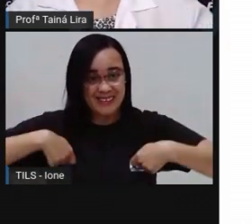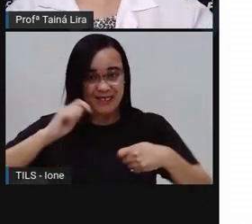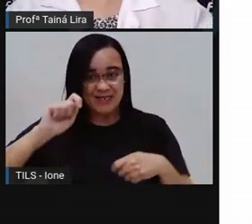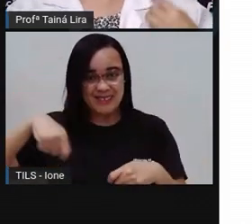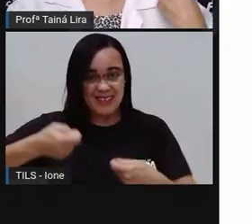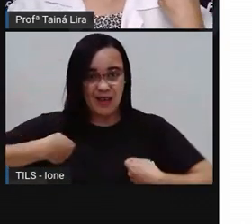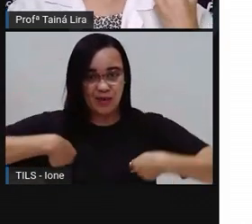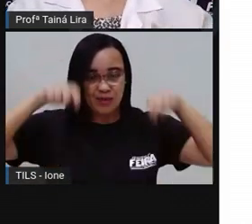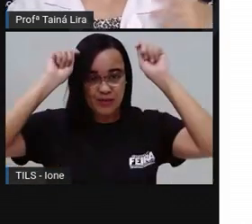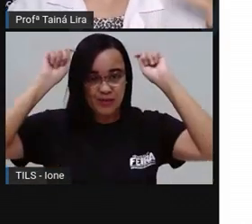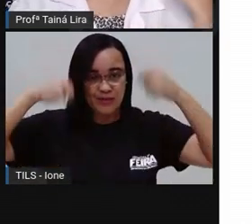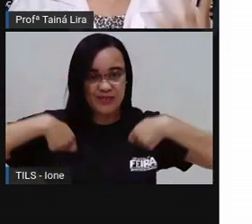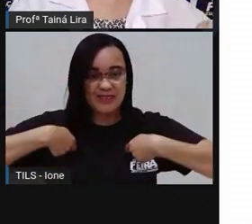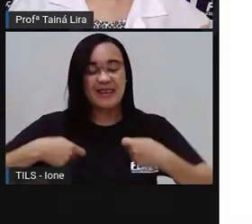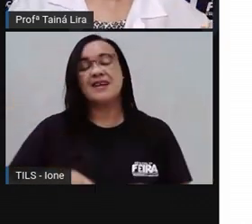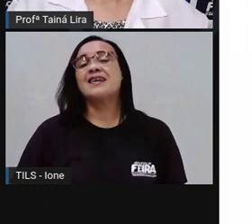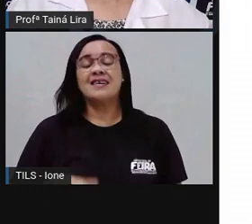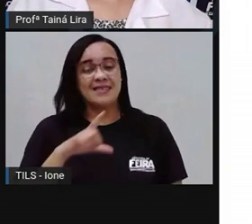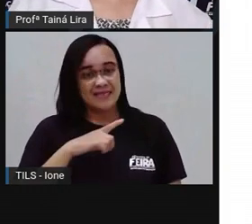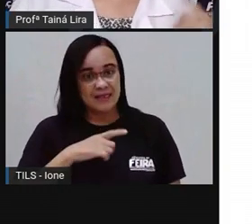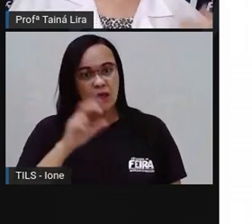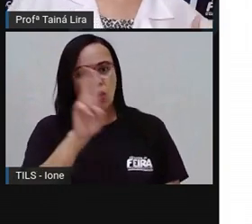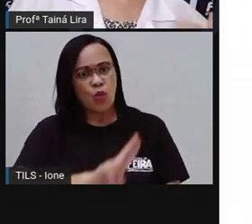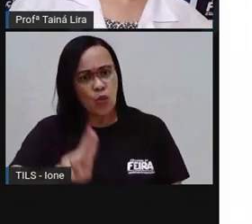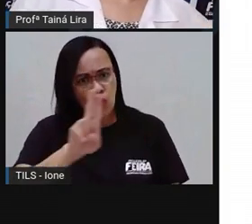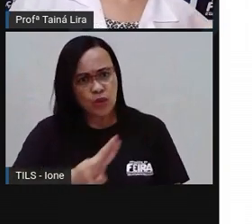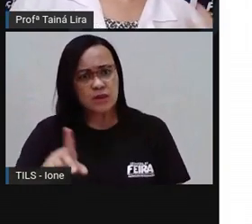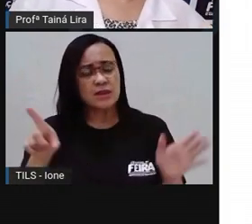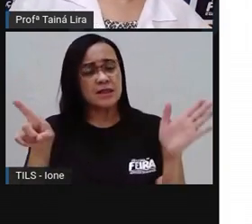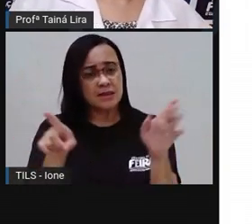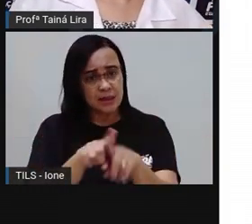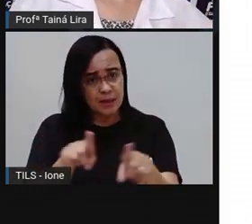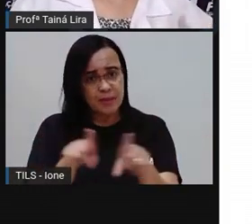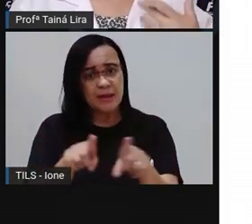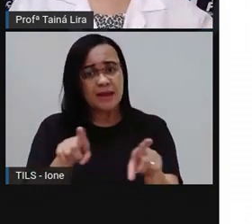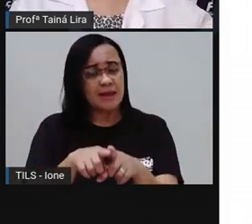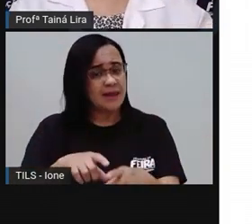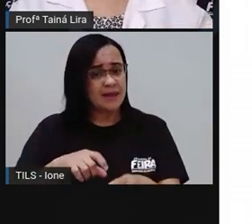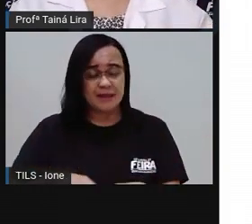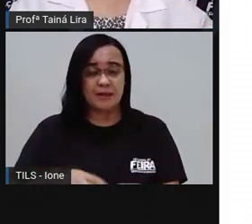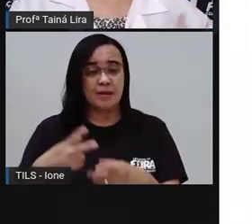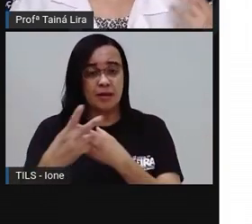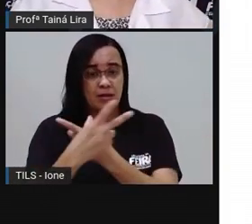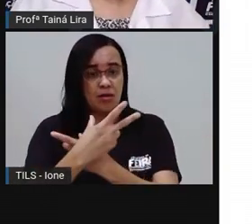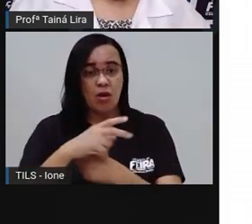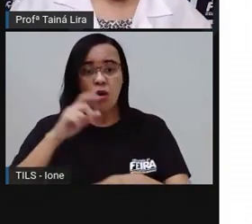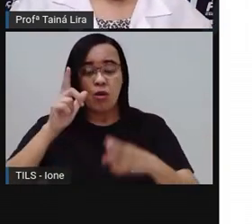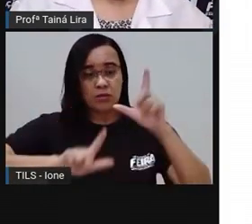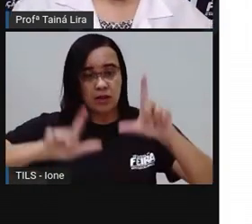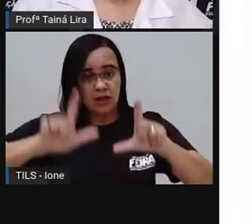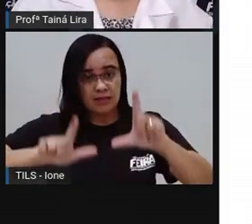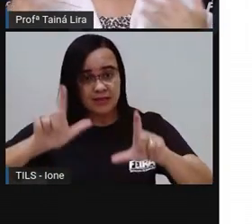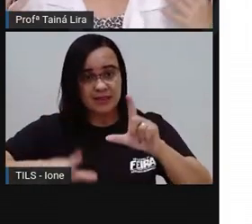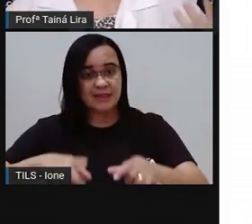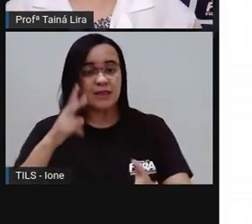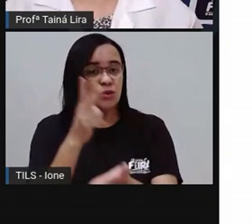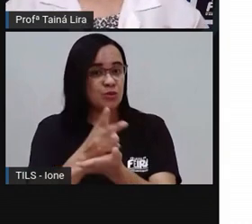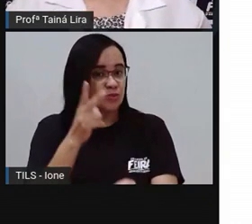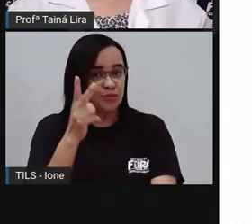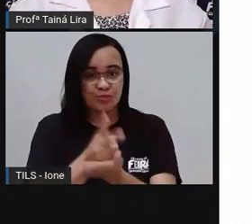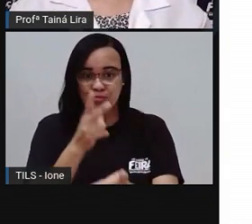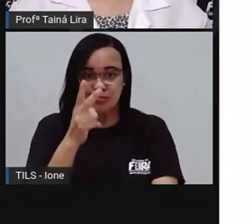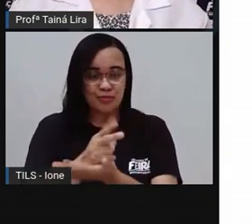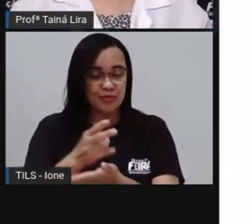oralidade, né, que Xuxa utiliza quando ela vai gravar um programa, tá bom? Ou pró,